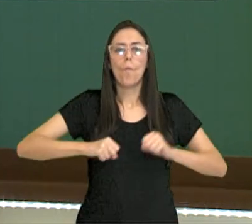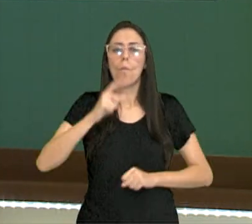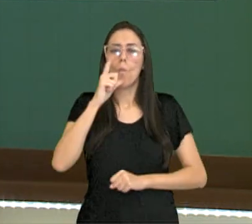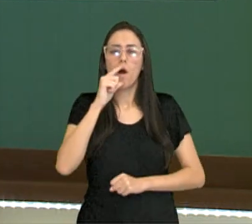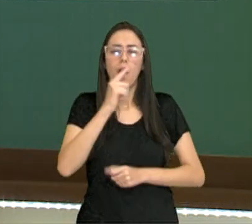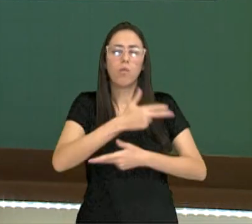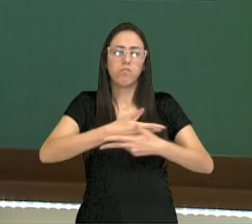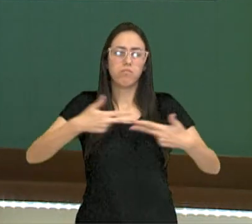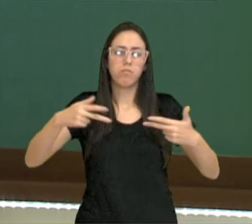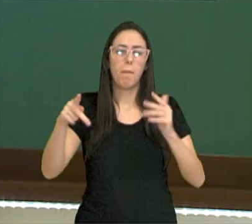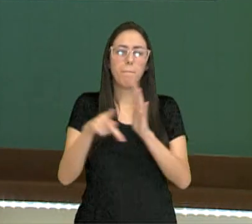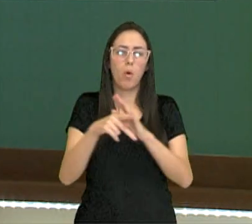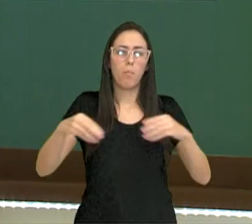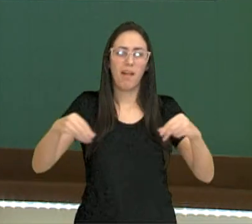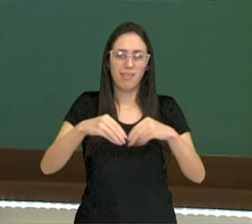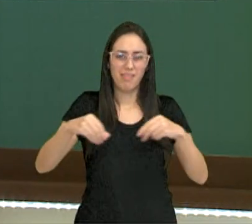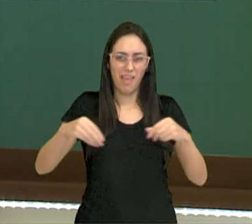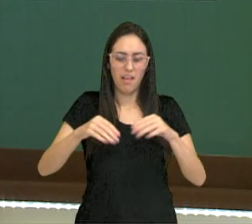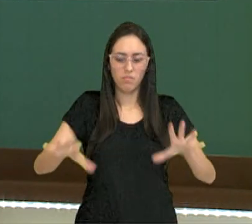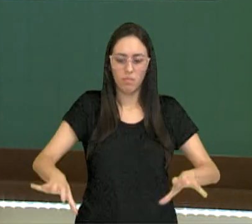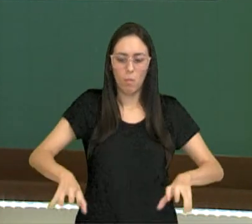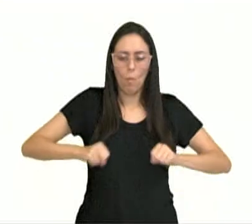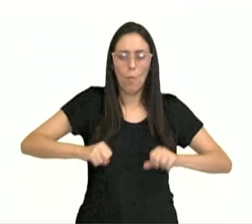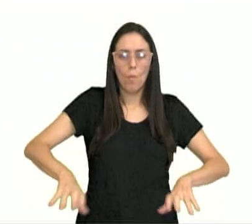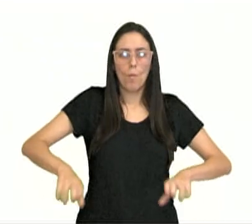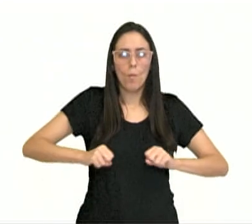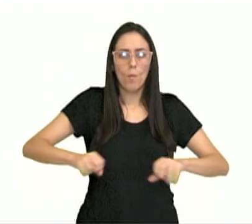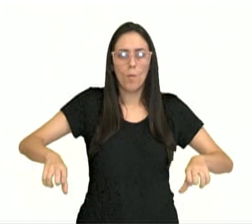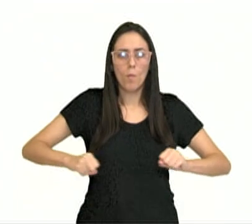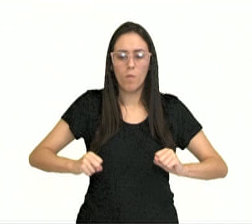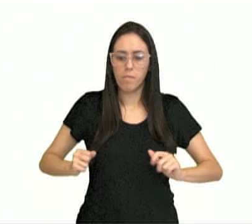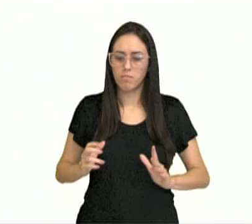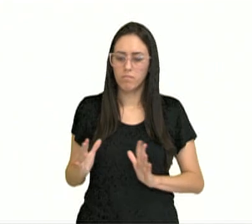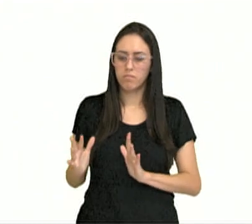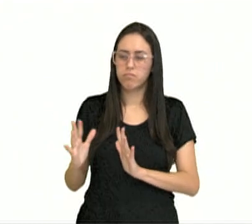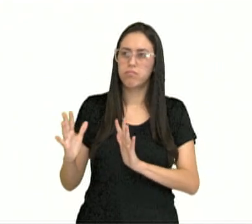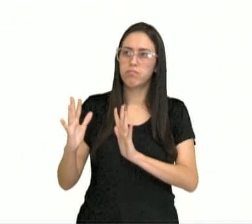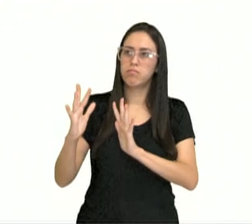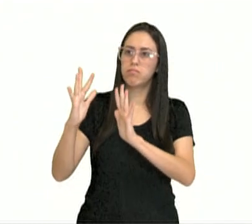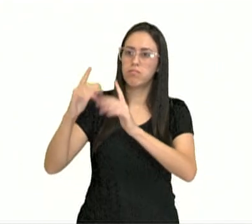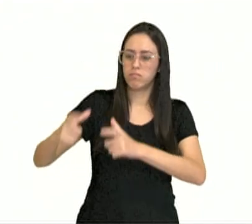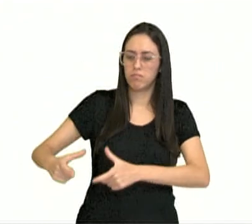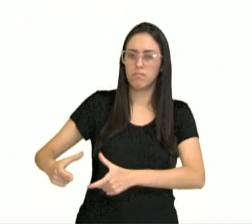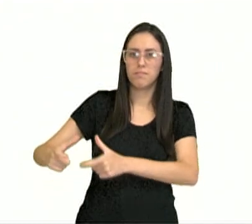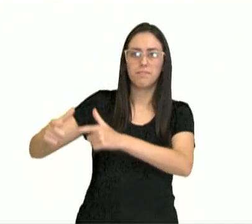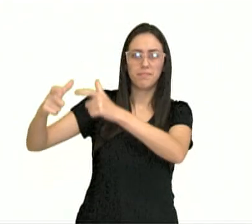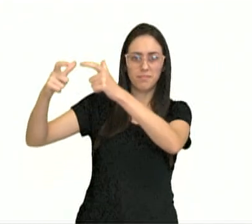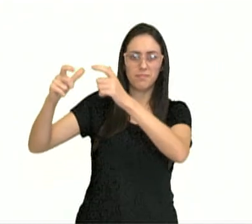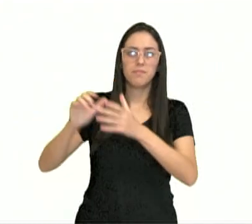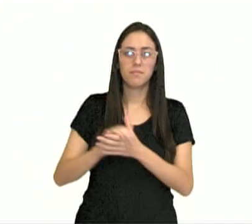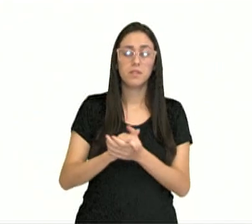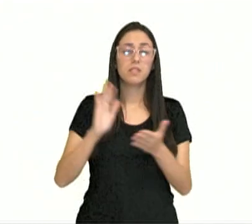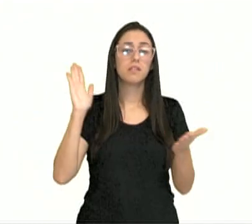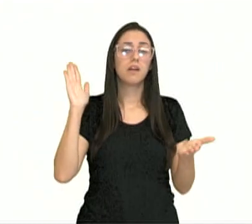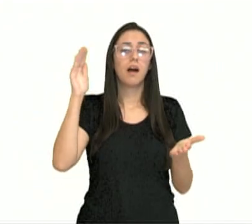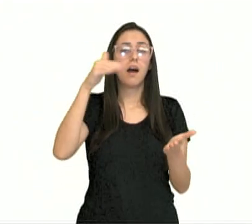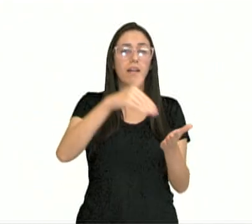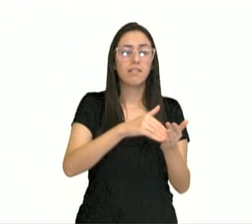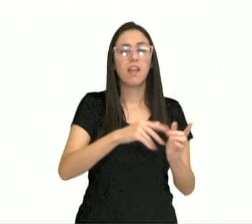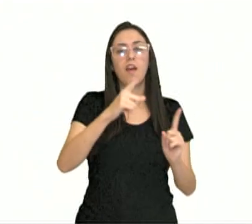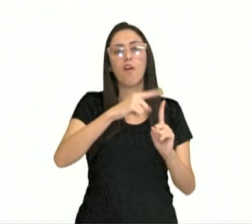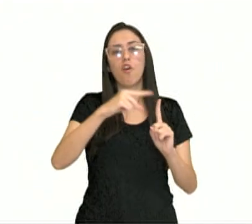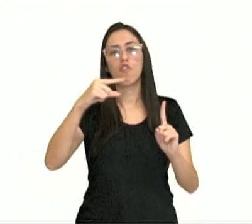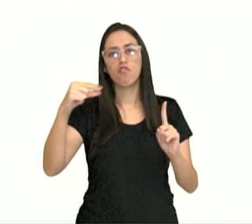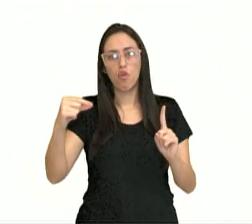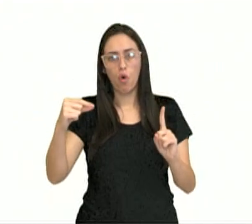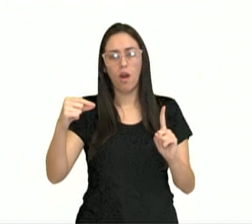minerais. Vai ter a condução dessa água e sais minerais pelo caule, até chegar nas folhas, que vai